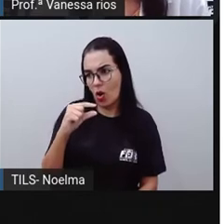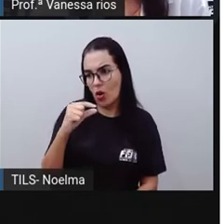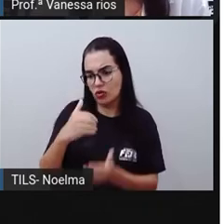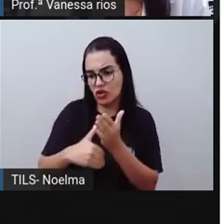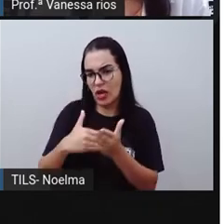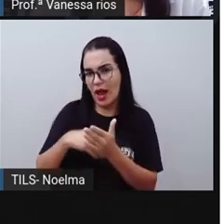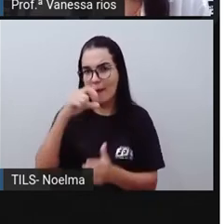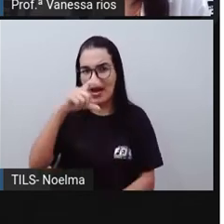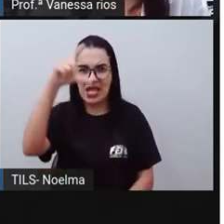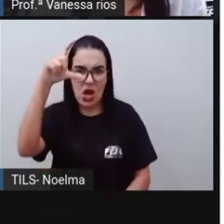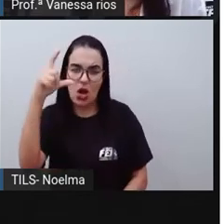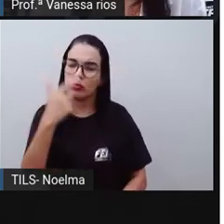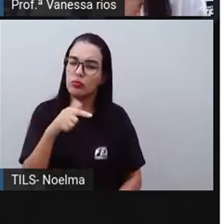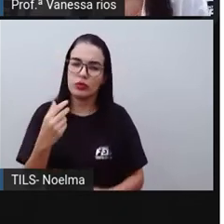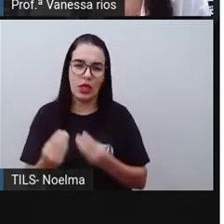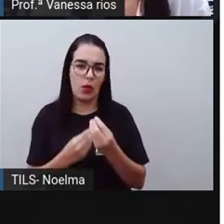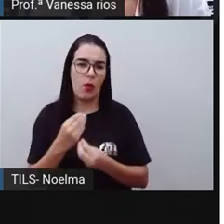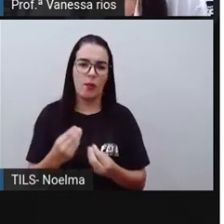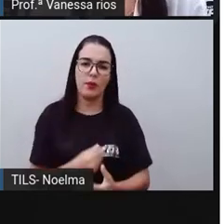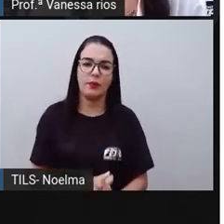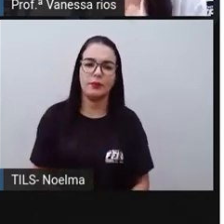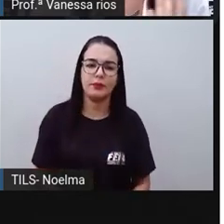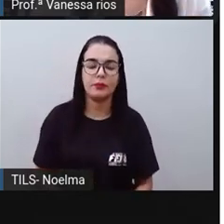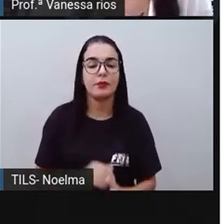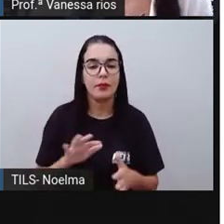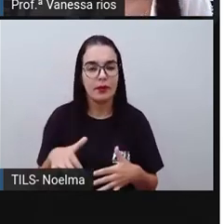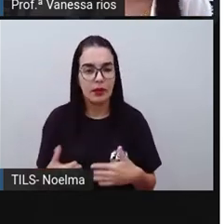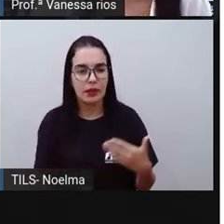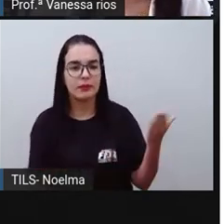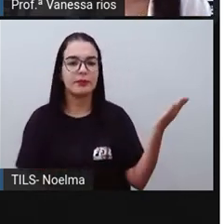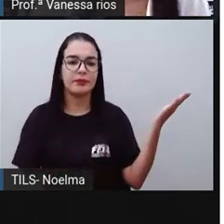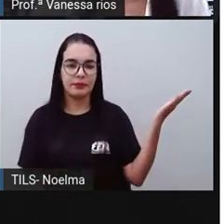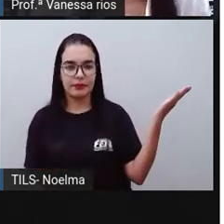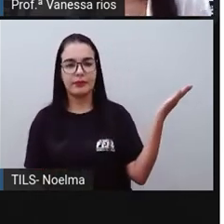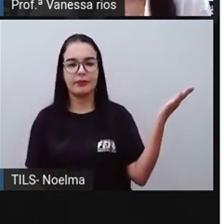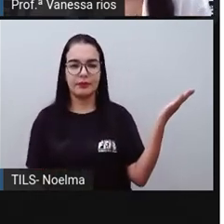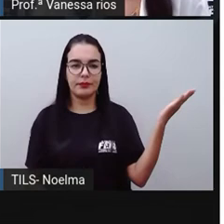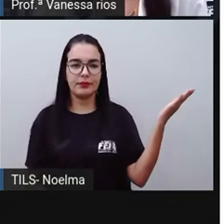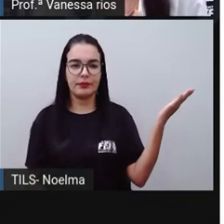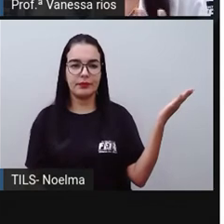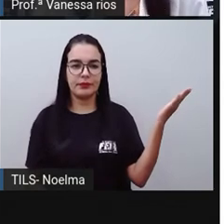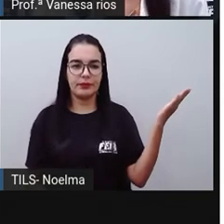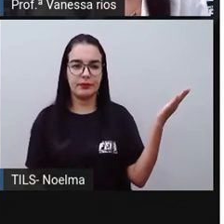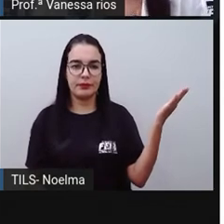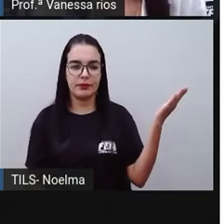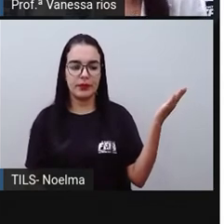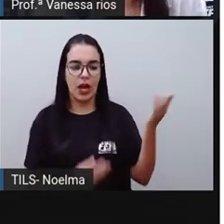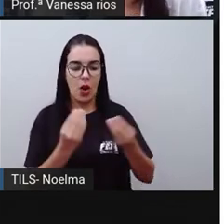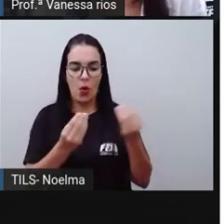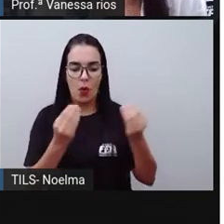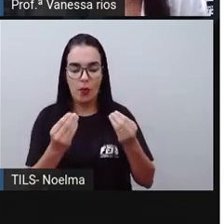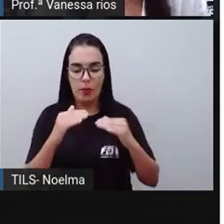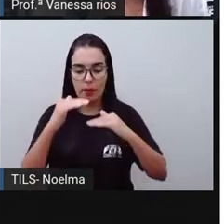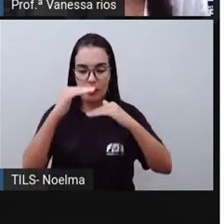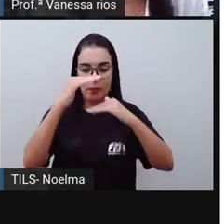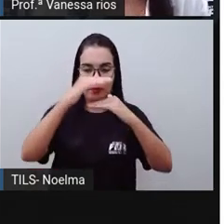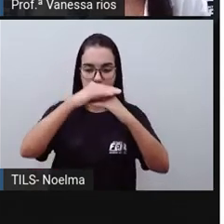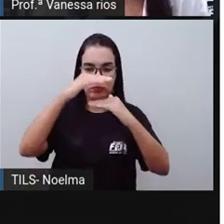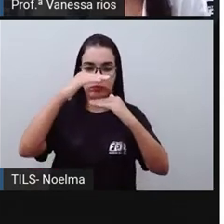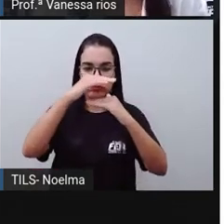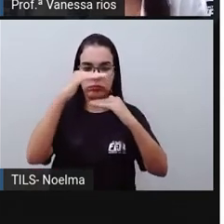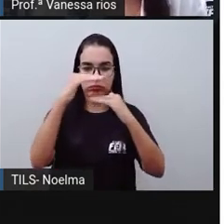existe essa diferença. E assim como na adição, quando a gente arma essa operação, a gente